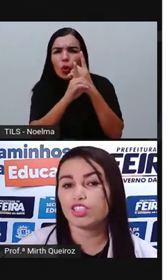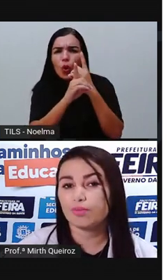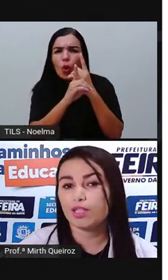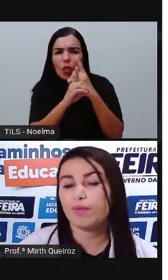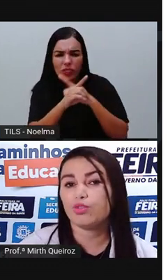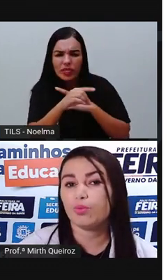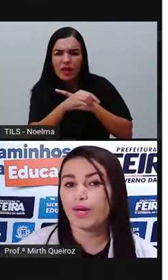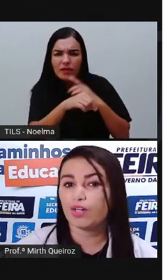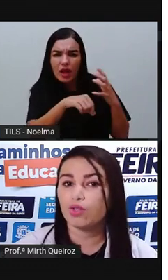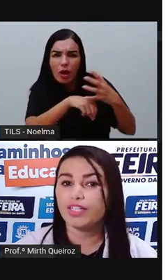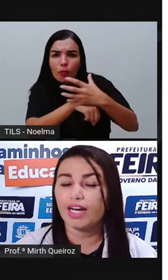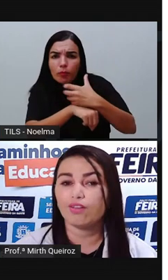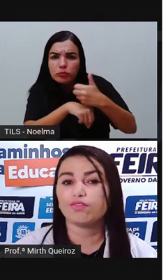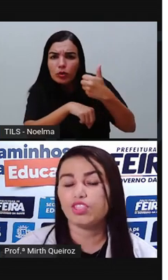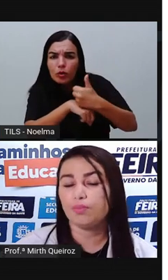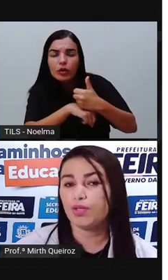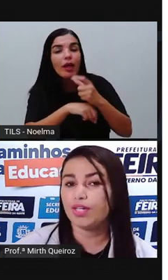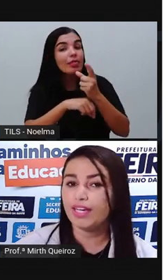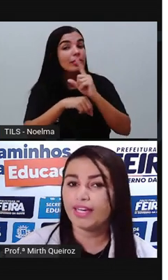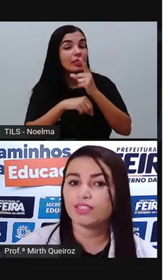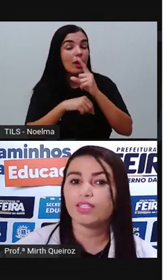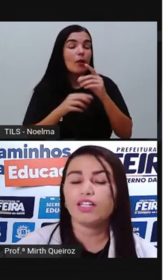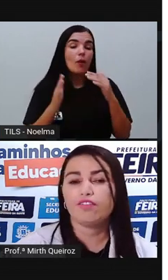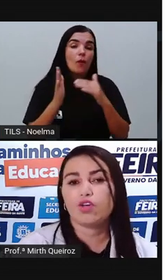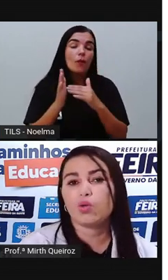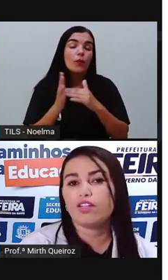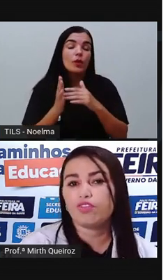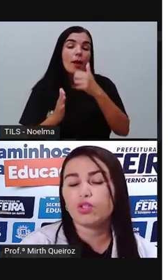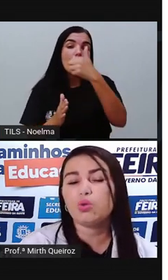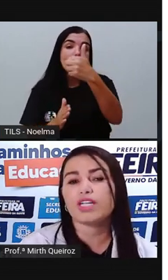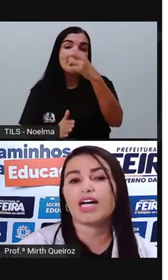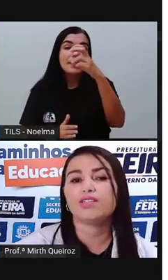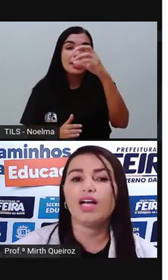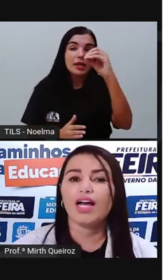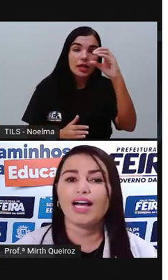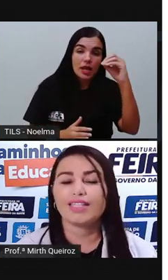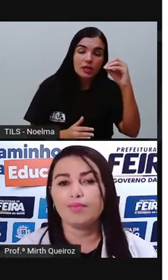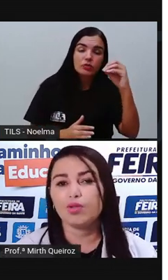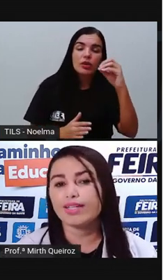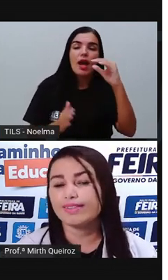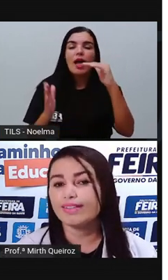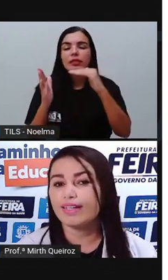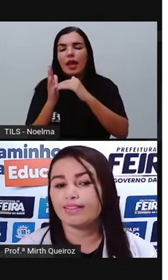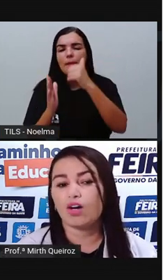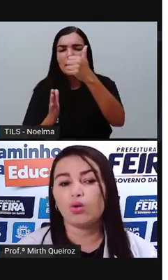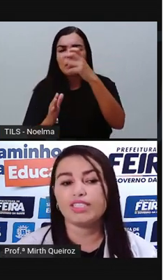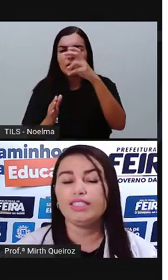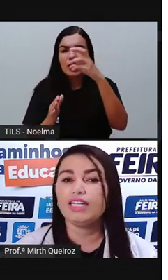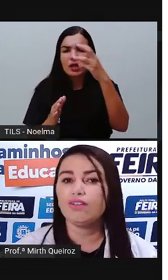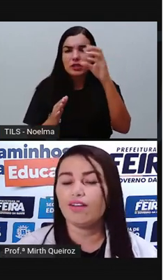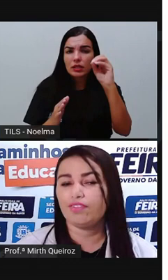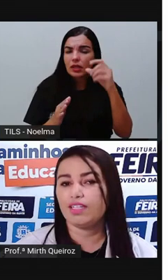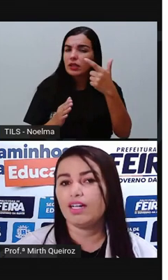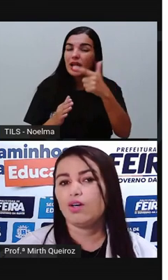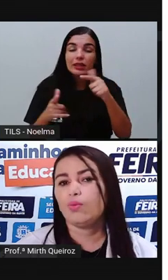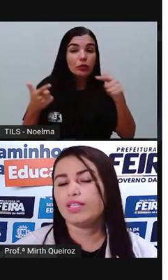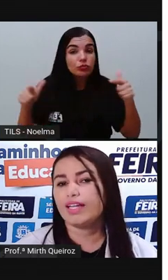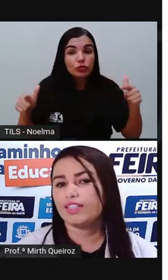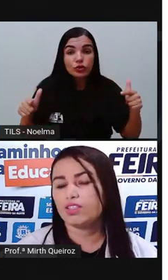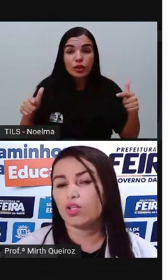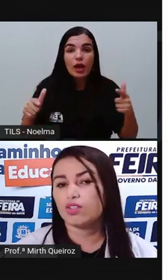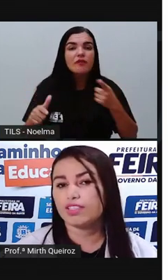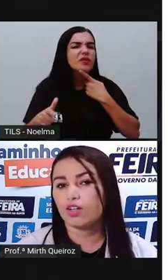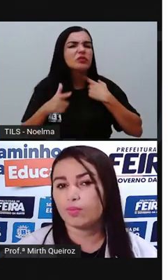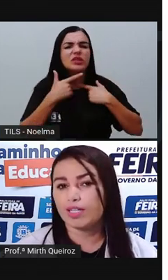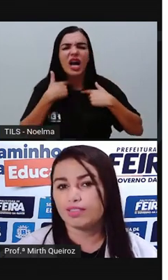período que era chamado período pré-colonial, que foi de 1500, que foi quando ele foi encontrado, até 1530, onde não havia um